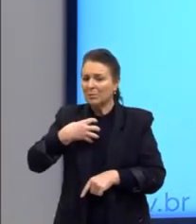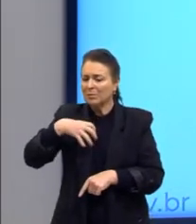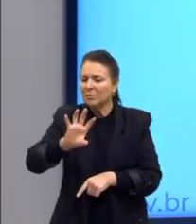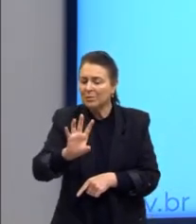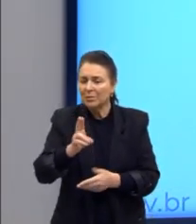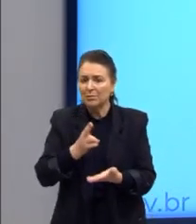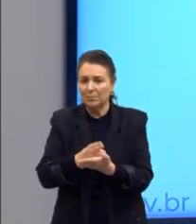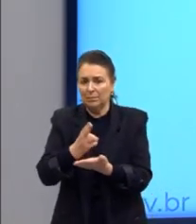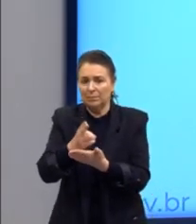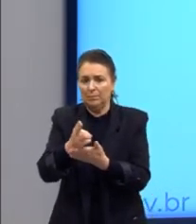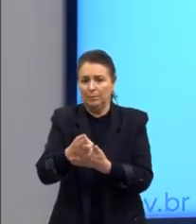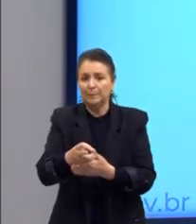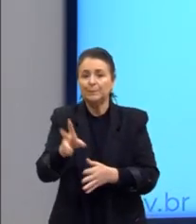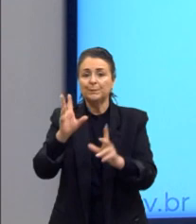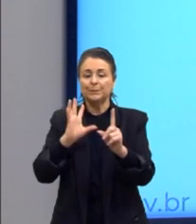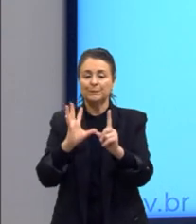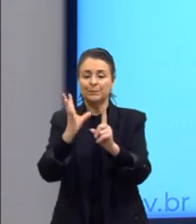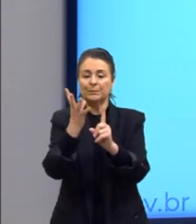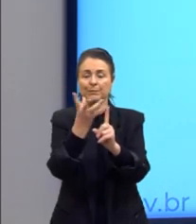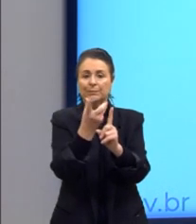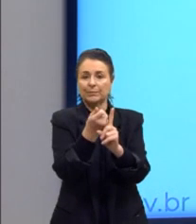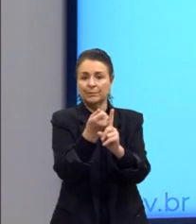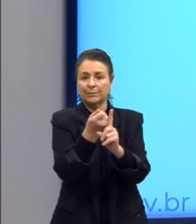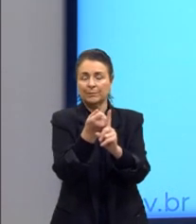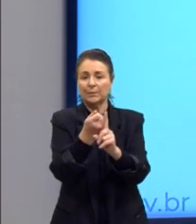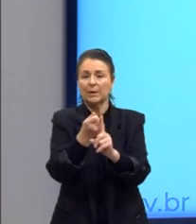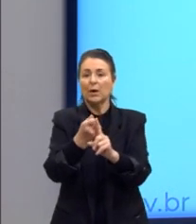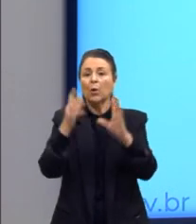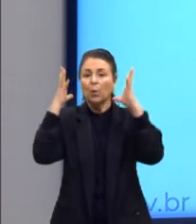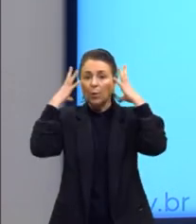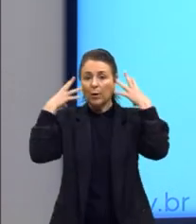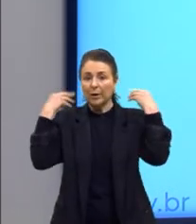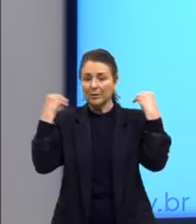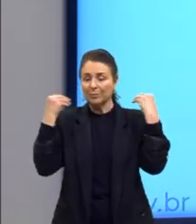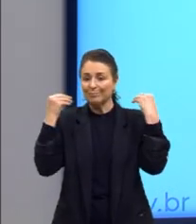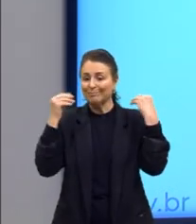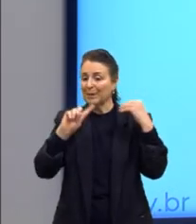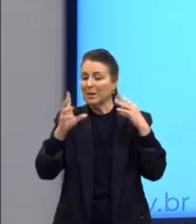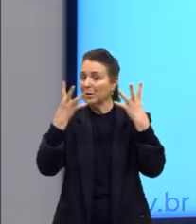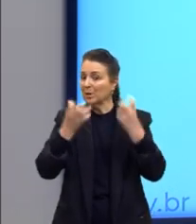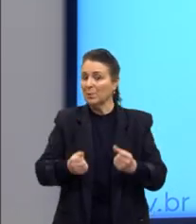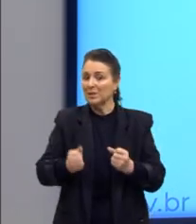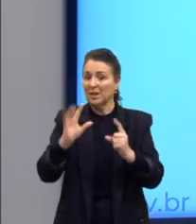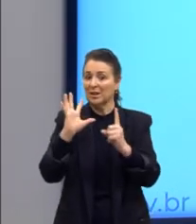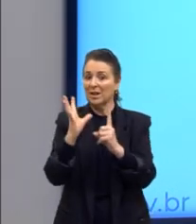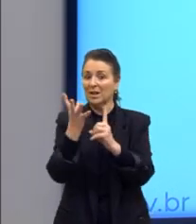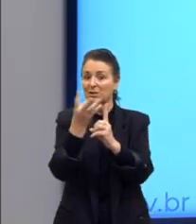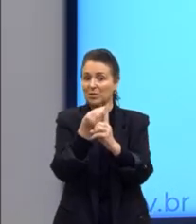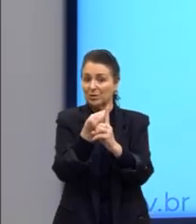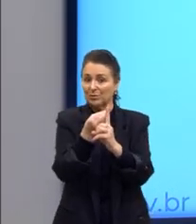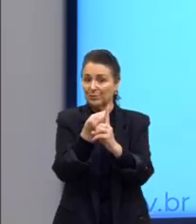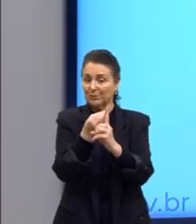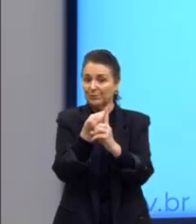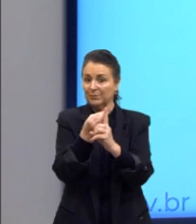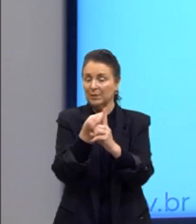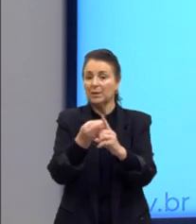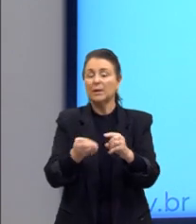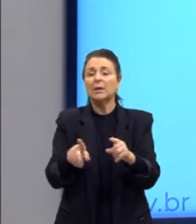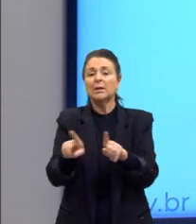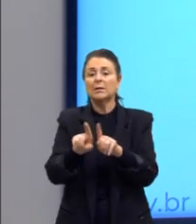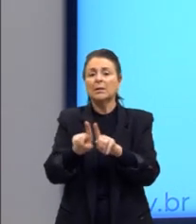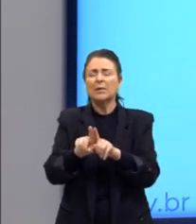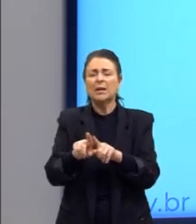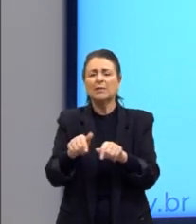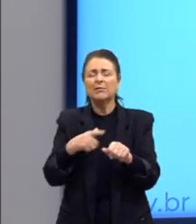continuidade na dialética. Então, o Hegel também nega a dialética. Nós temos aqui vários que vão criticar a